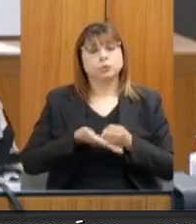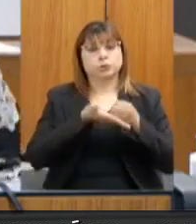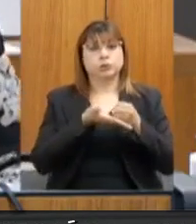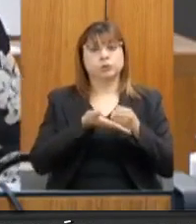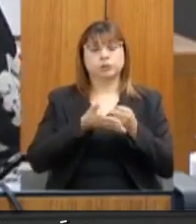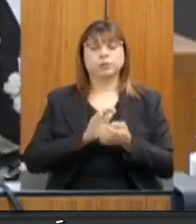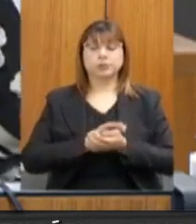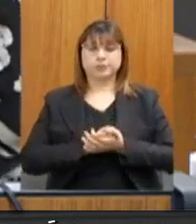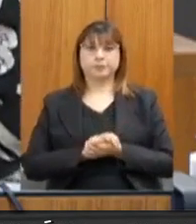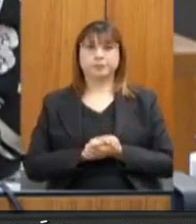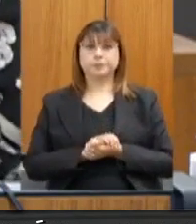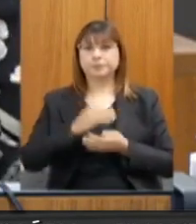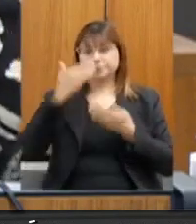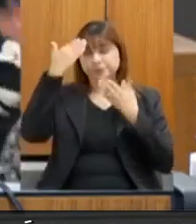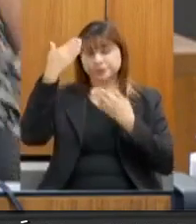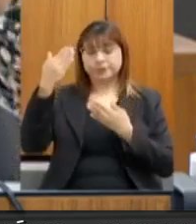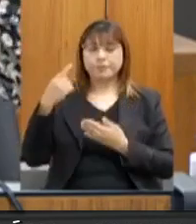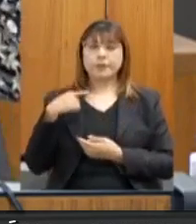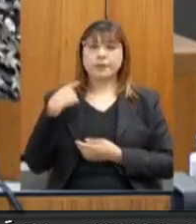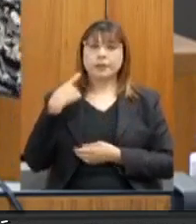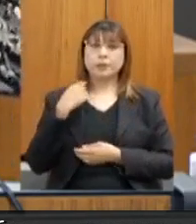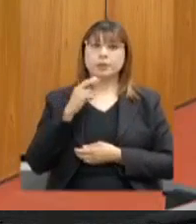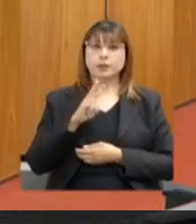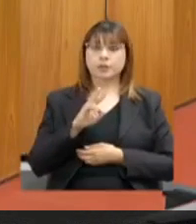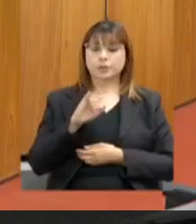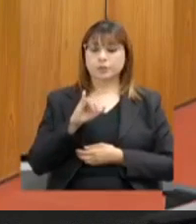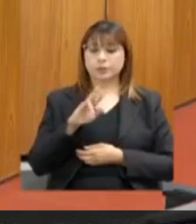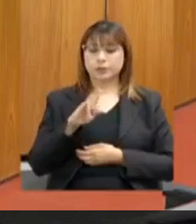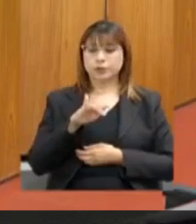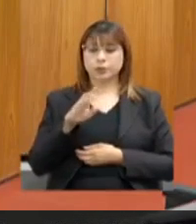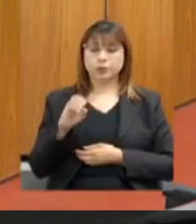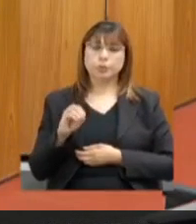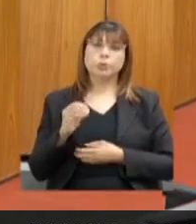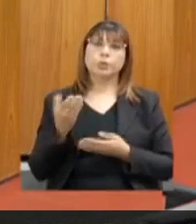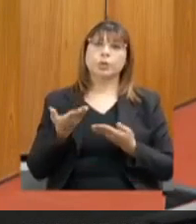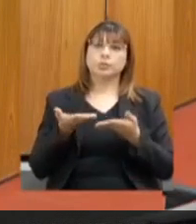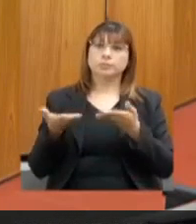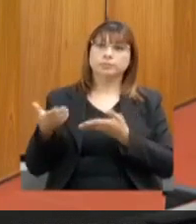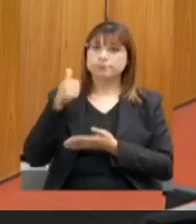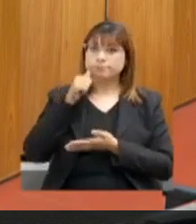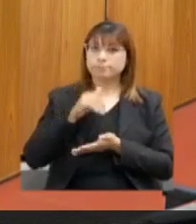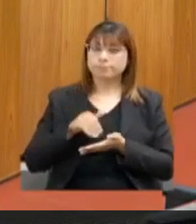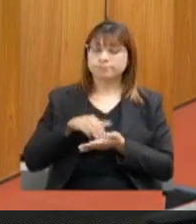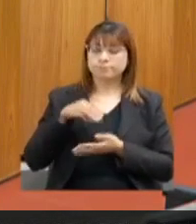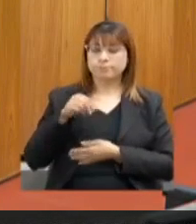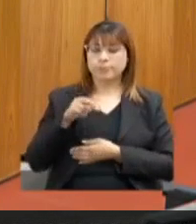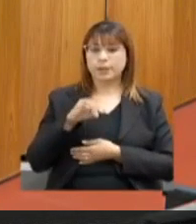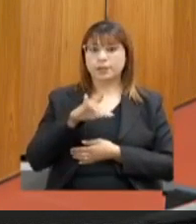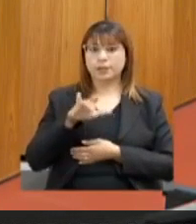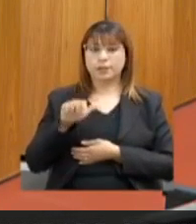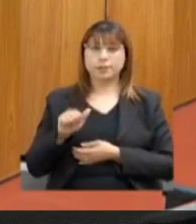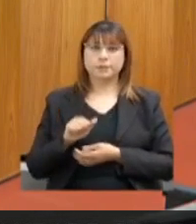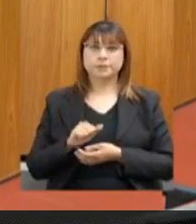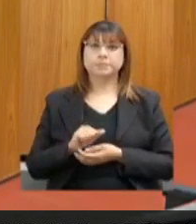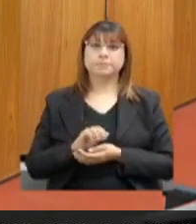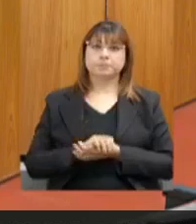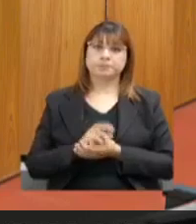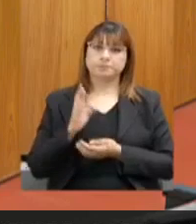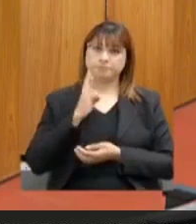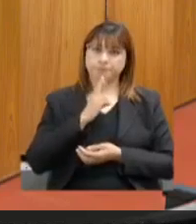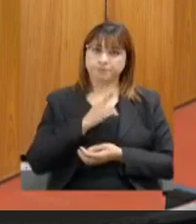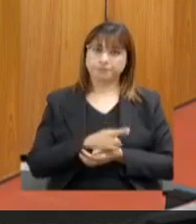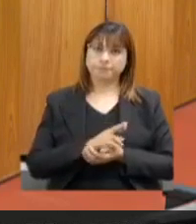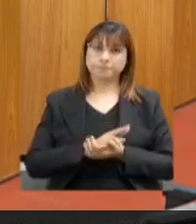Obrigado, deputado Virgílio, eu passo a palavra agora à secretária Maria, para fazer,